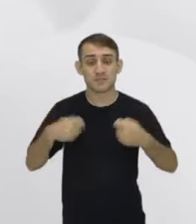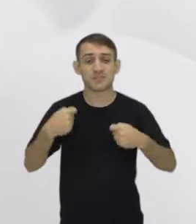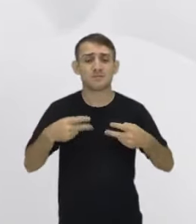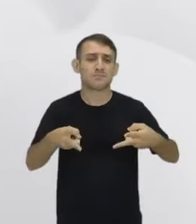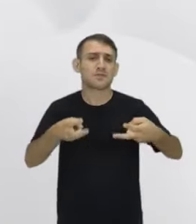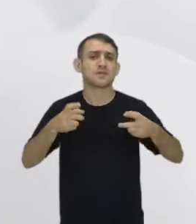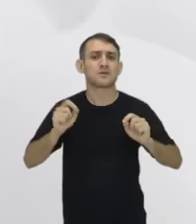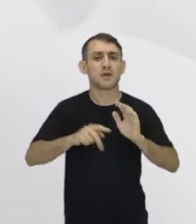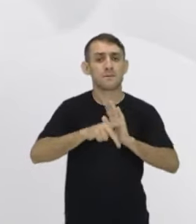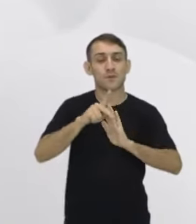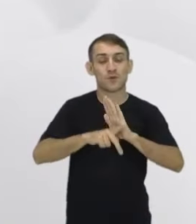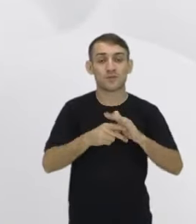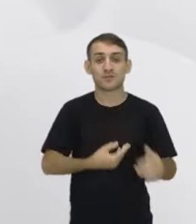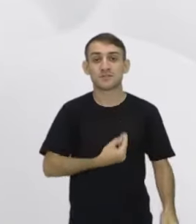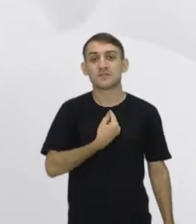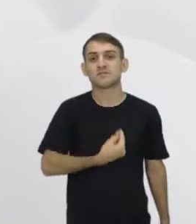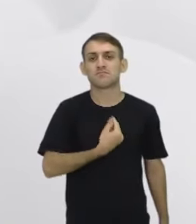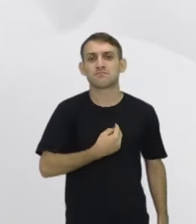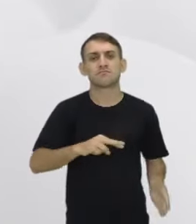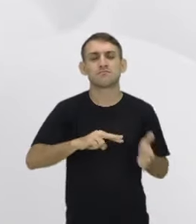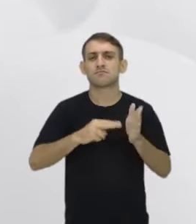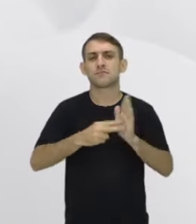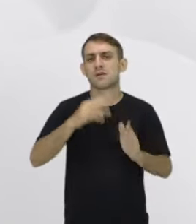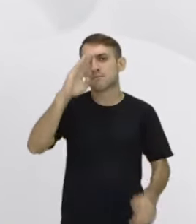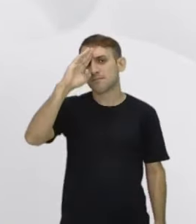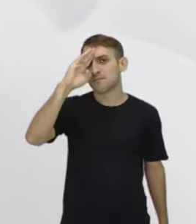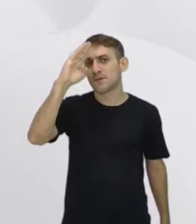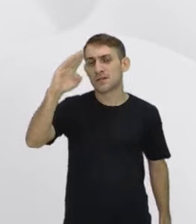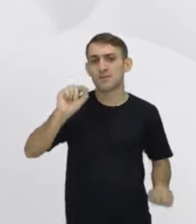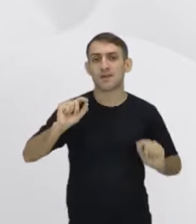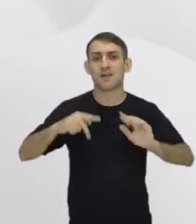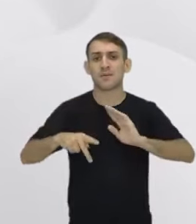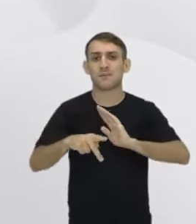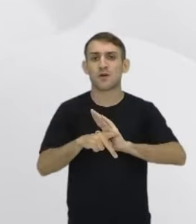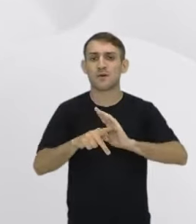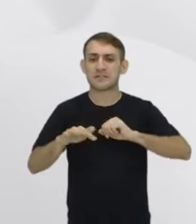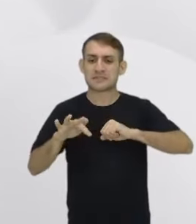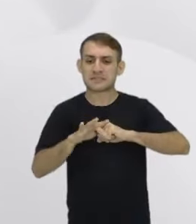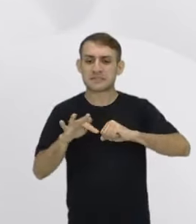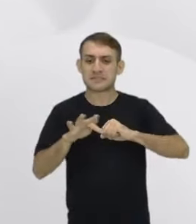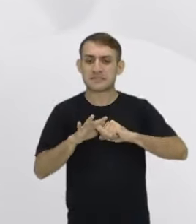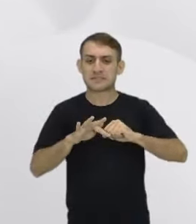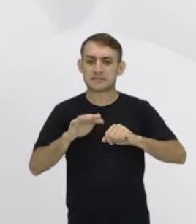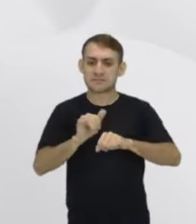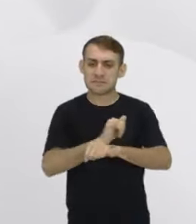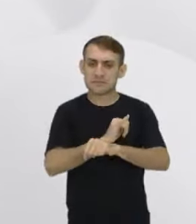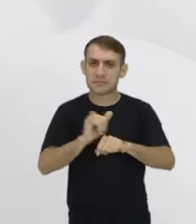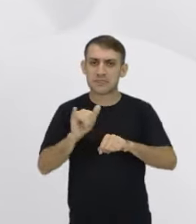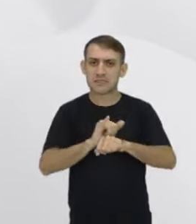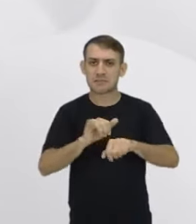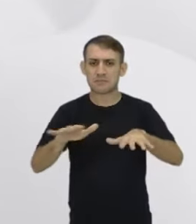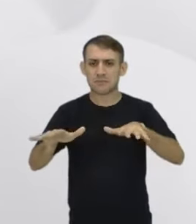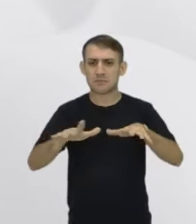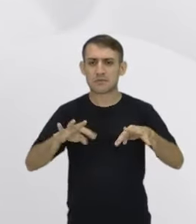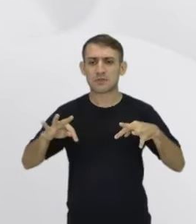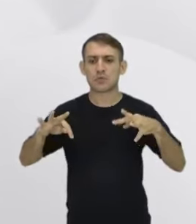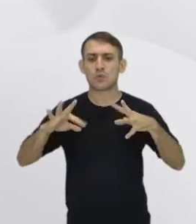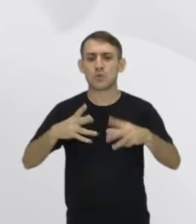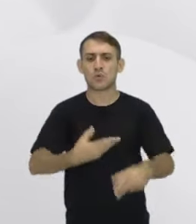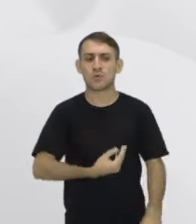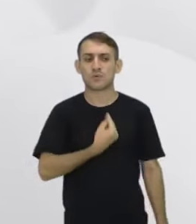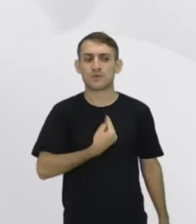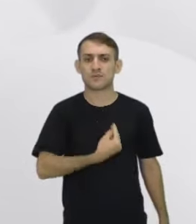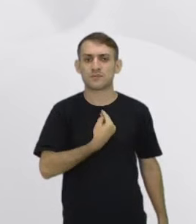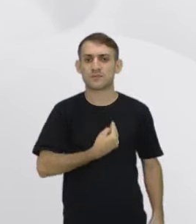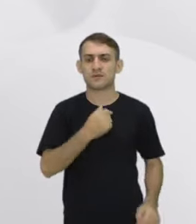percebido que o projeto de vida é a principal, é a ferramenta que move aí toda a nossa existência, Todos